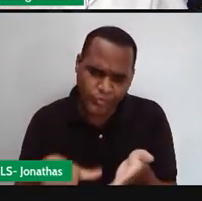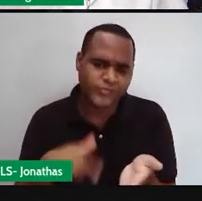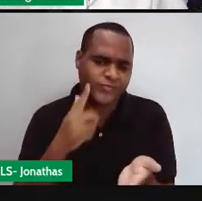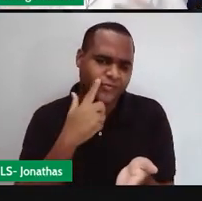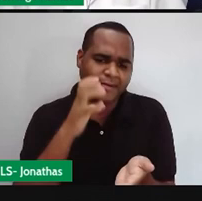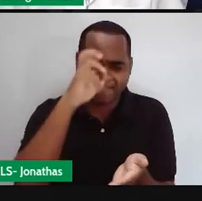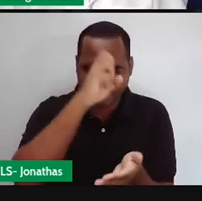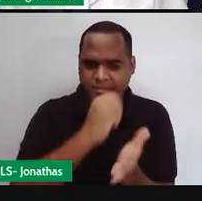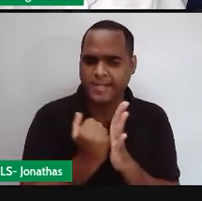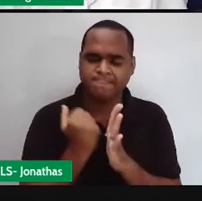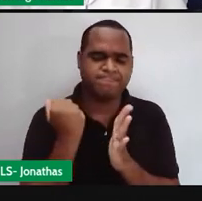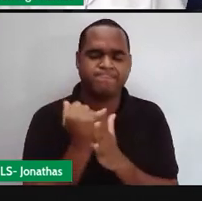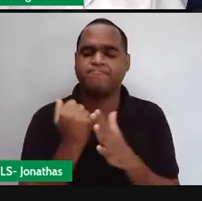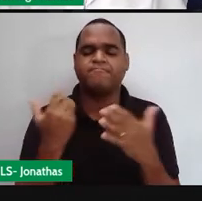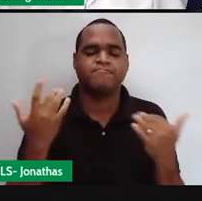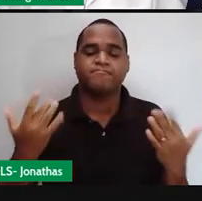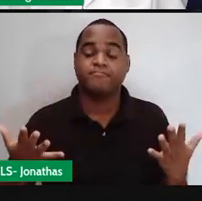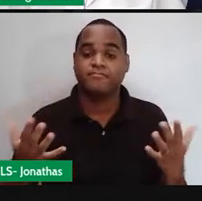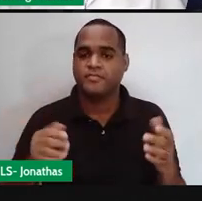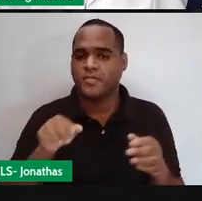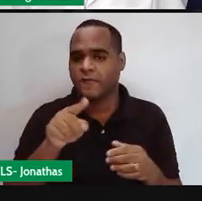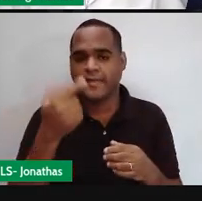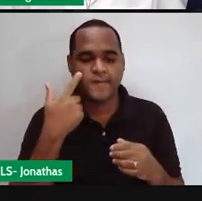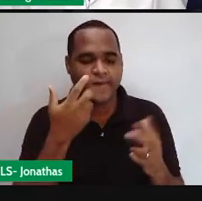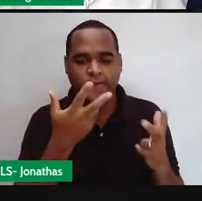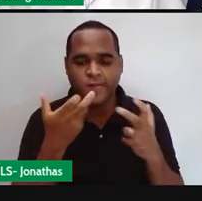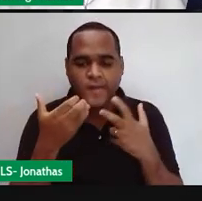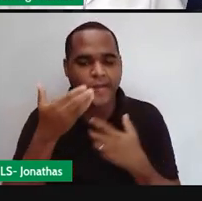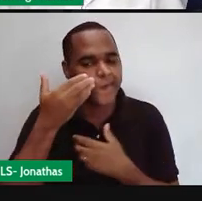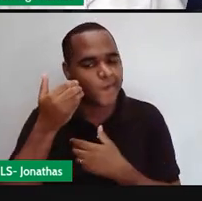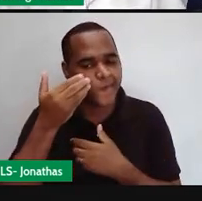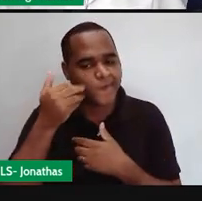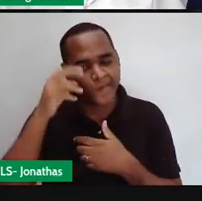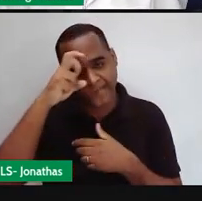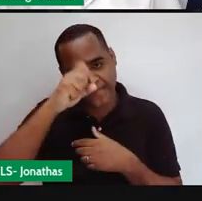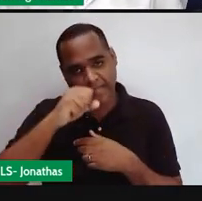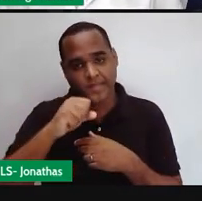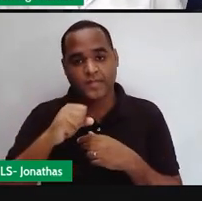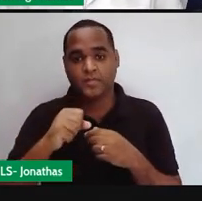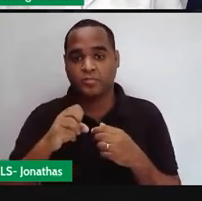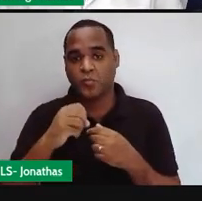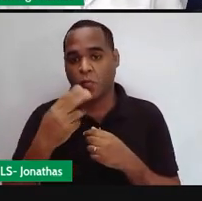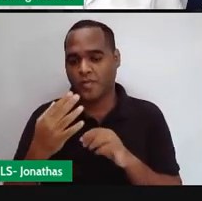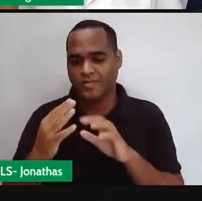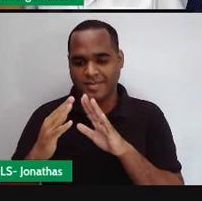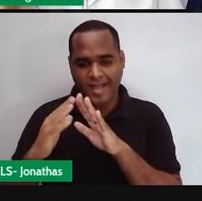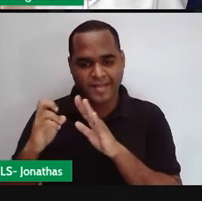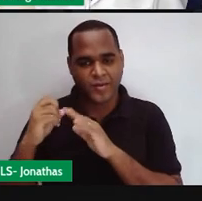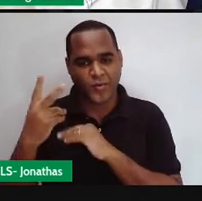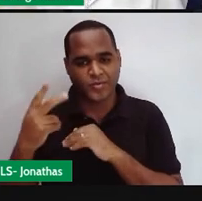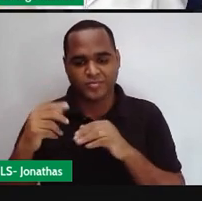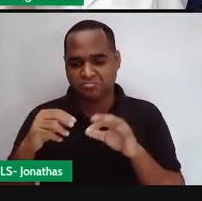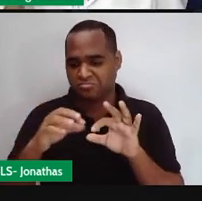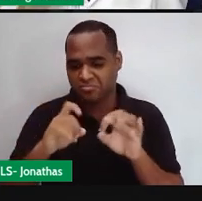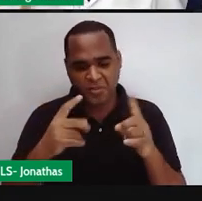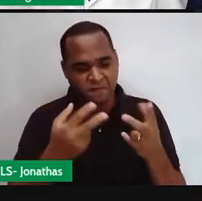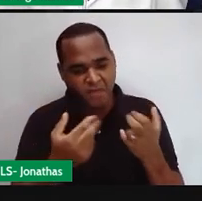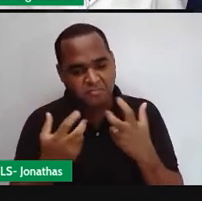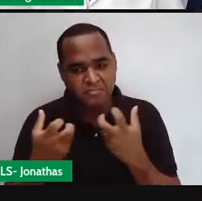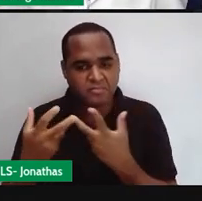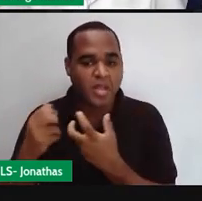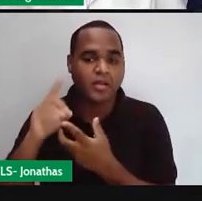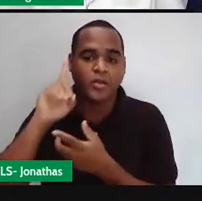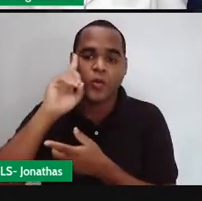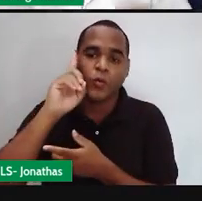e aí eu proponho para você o seguinte ó busque perceber em objetos ou coisas do seu dia a dia do seu